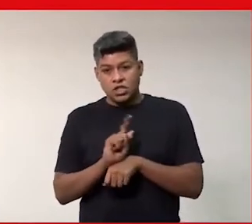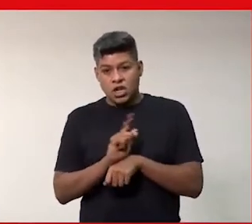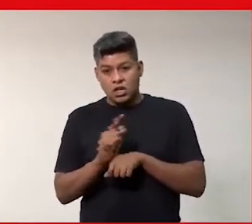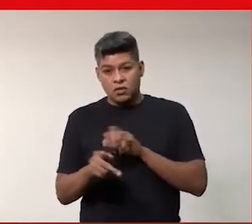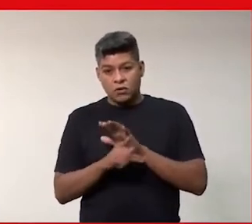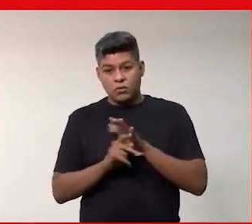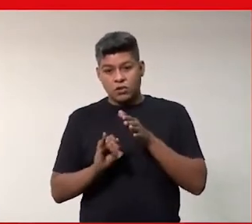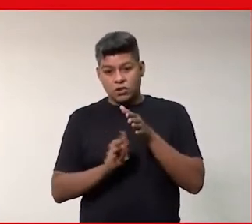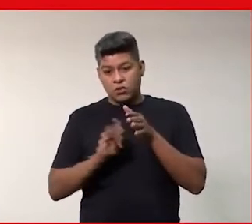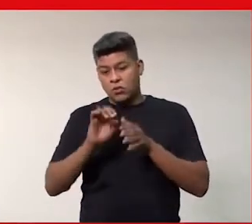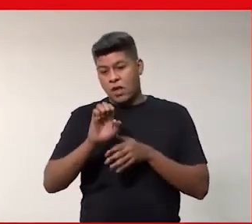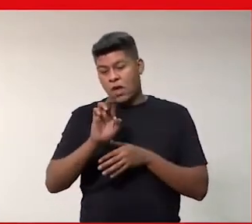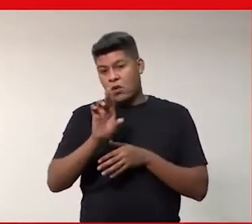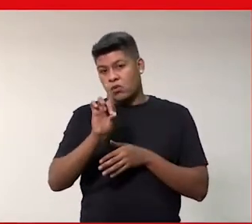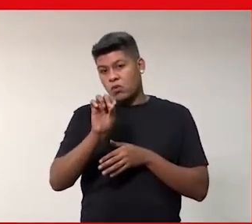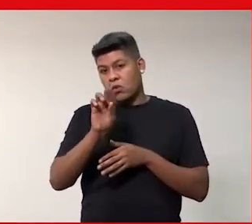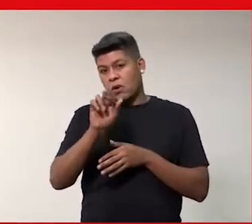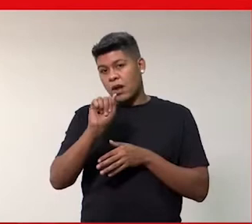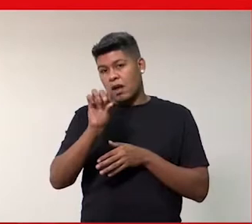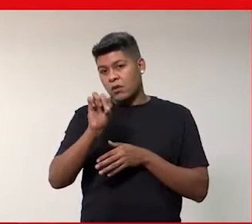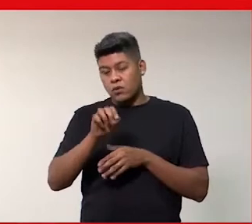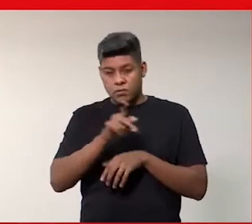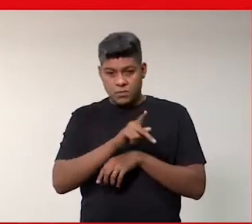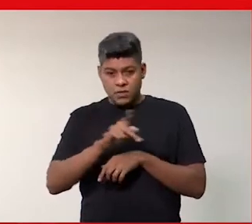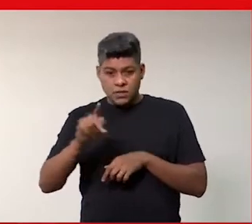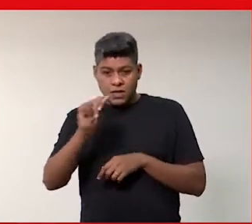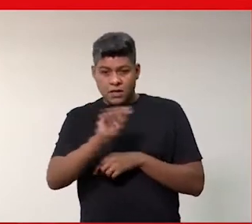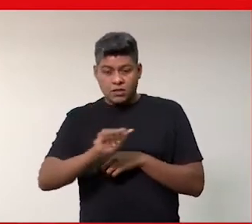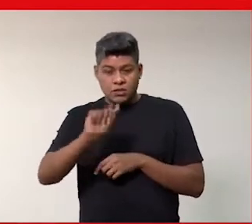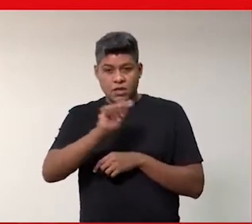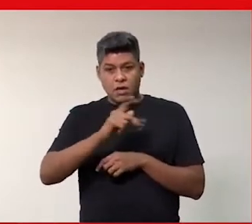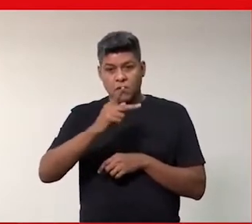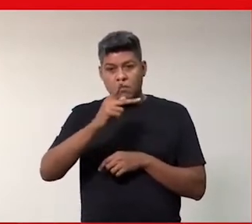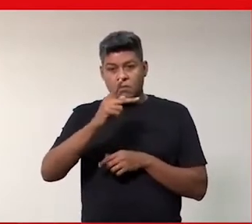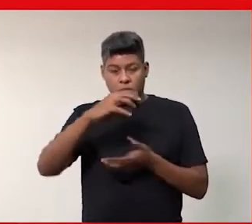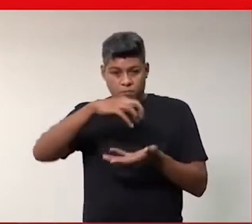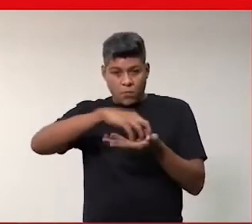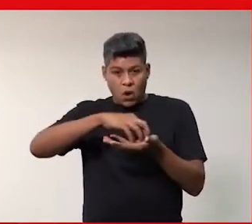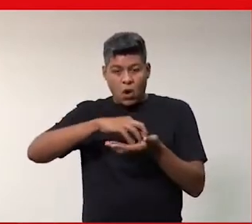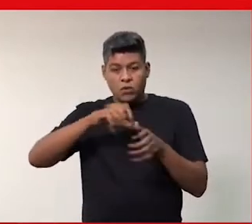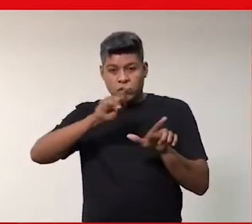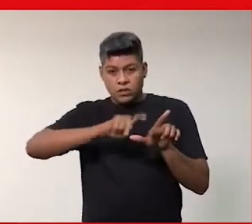do Instituto Eldorado e presidente da Associação Polo Digital de Manaus.